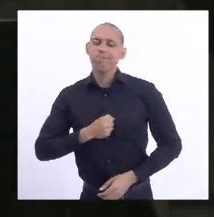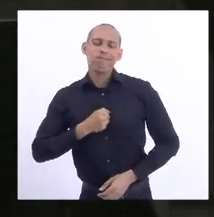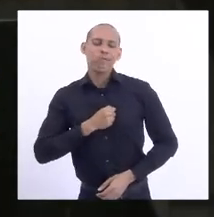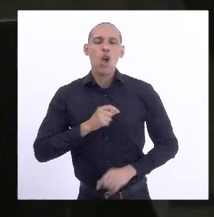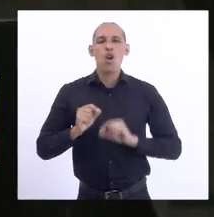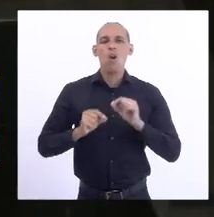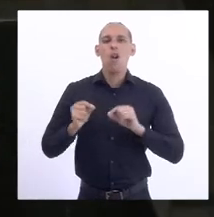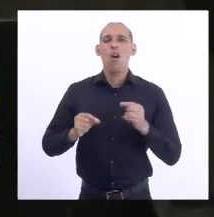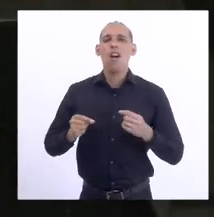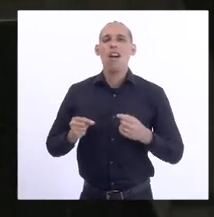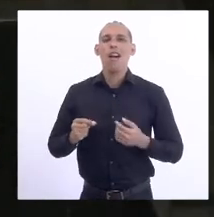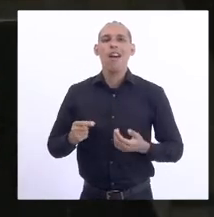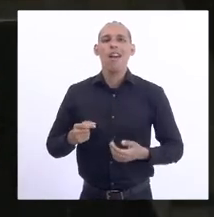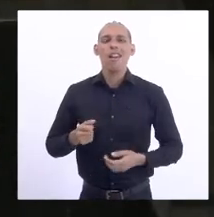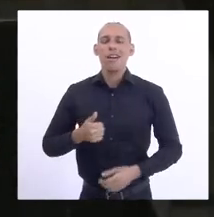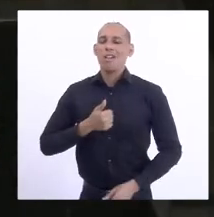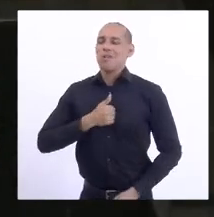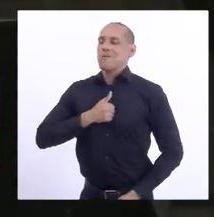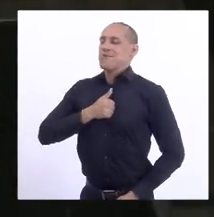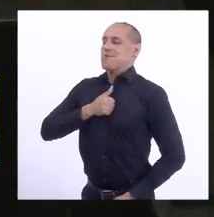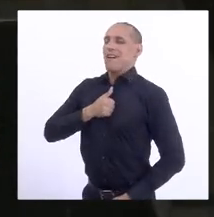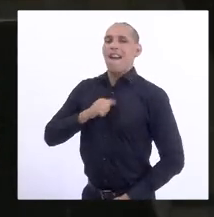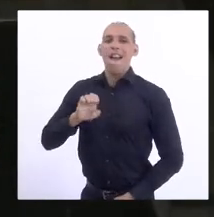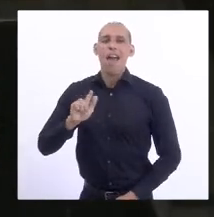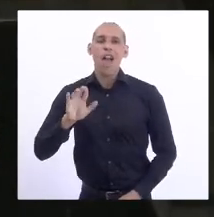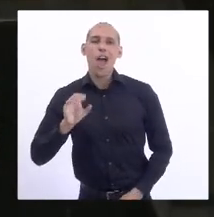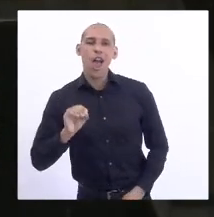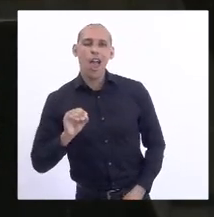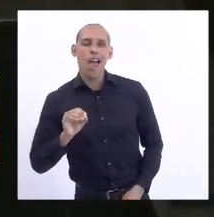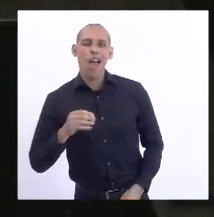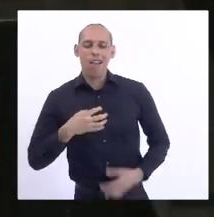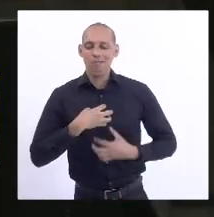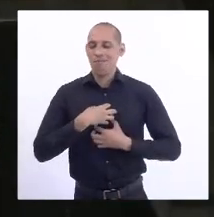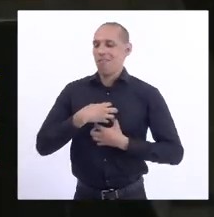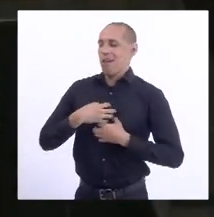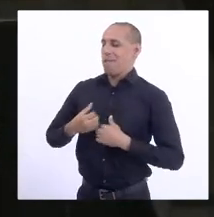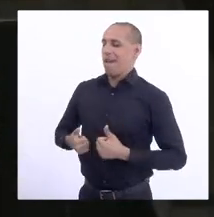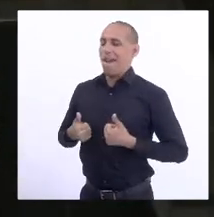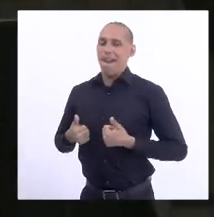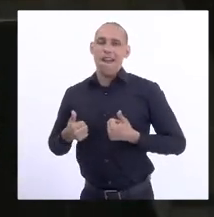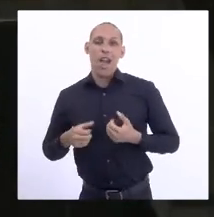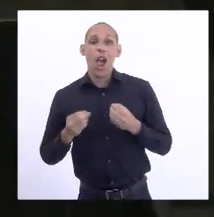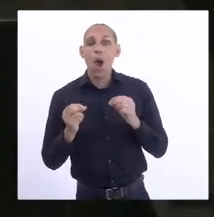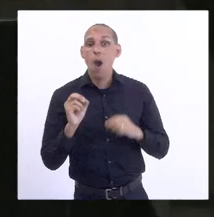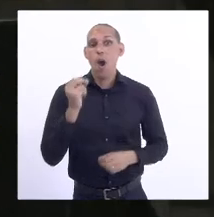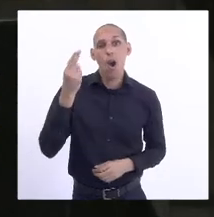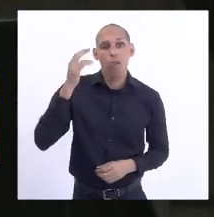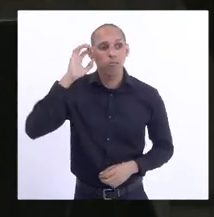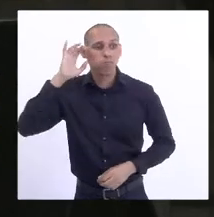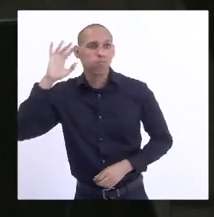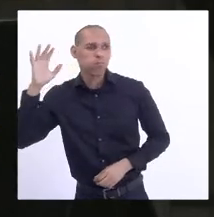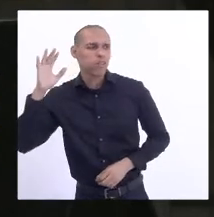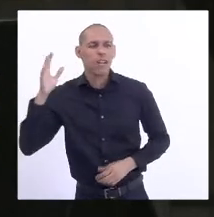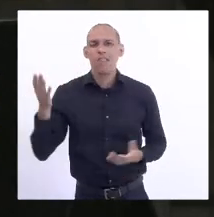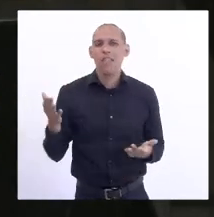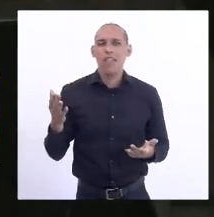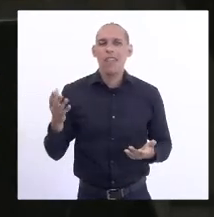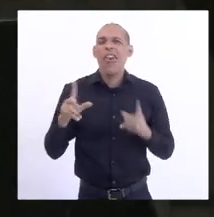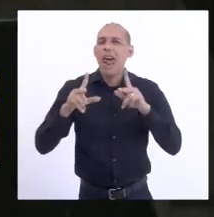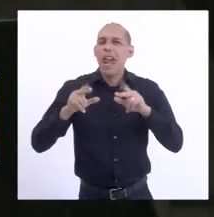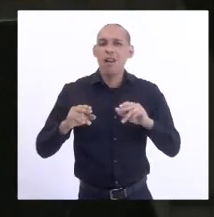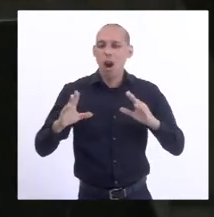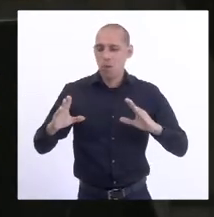egos, ou imaginar que vão deixar pirâmides como deixaram os faraós.